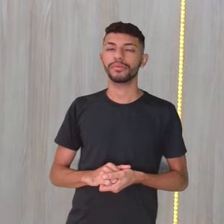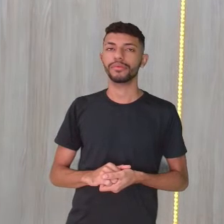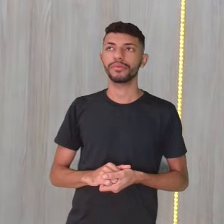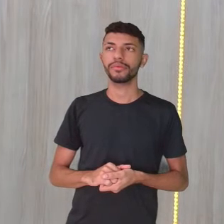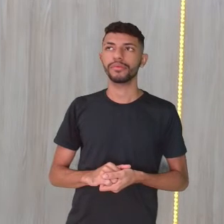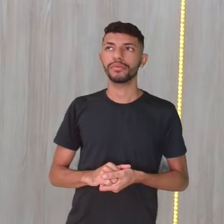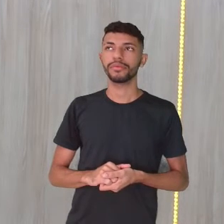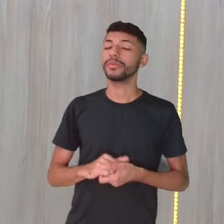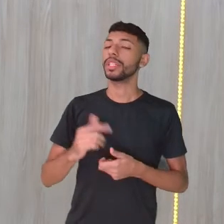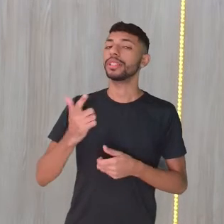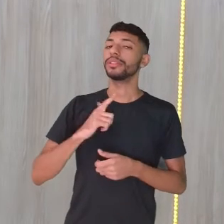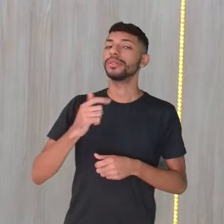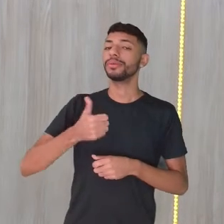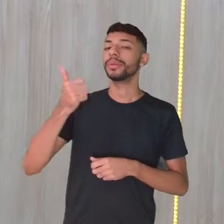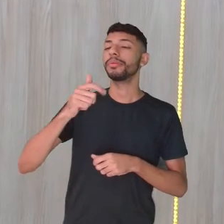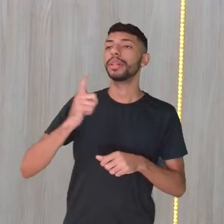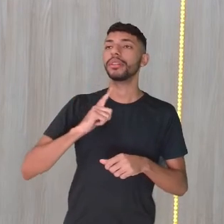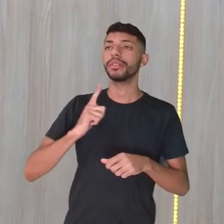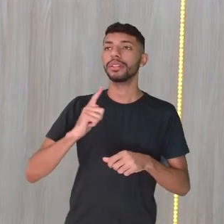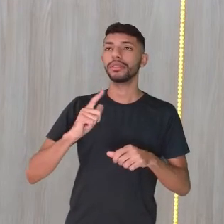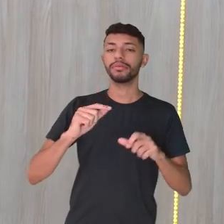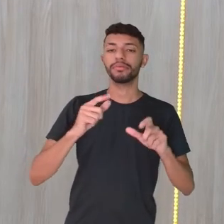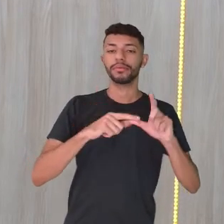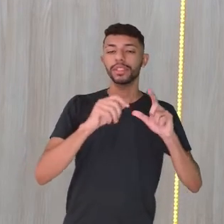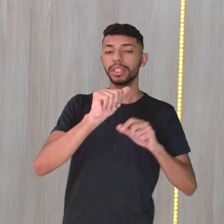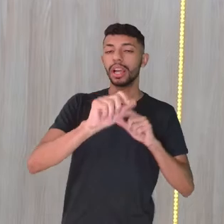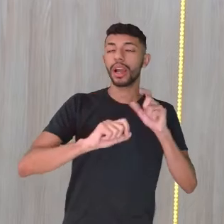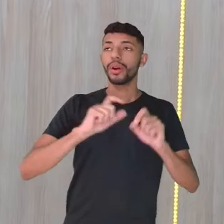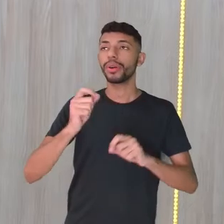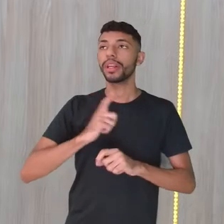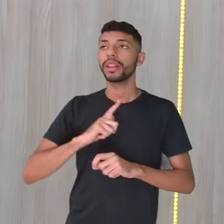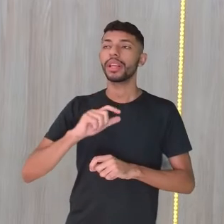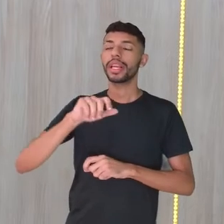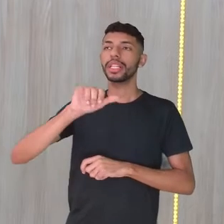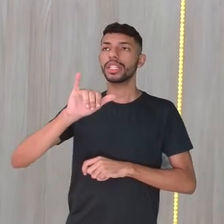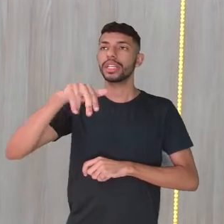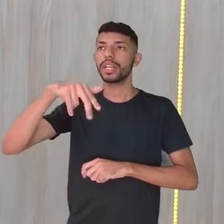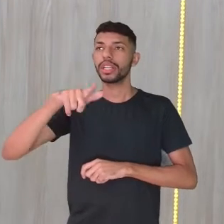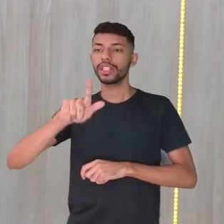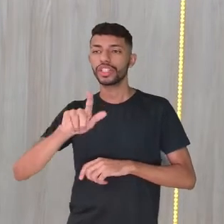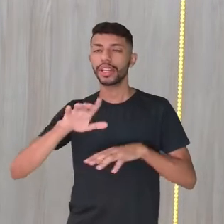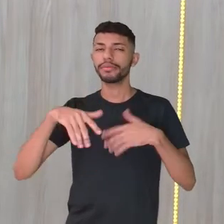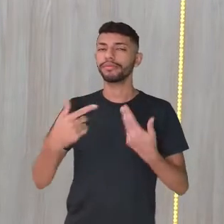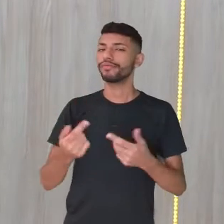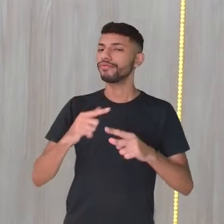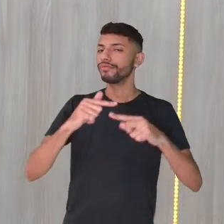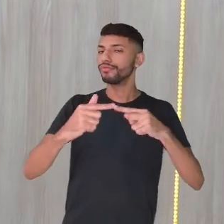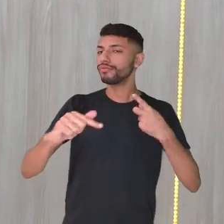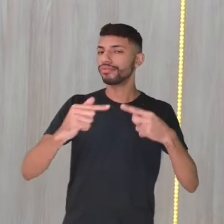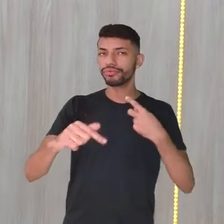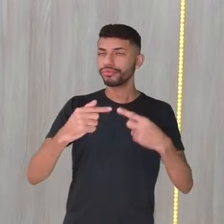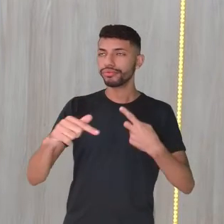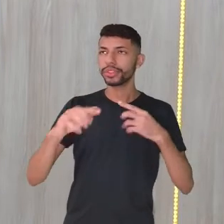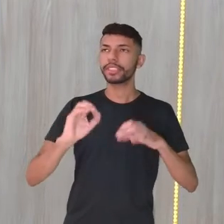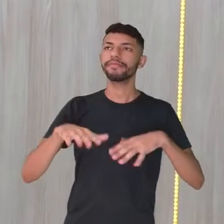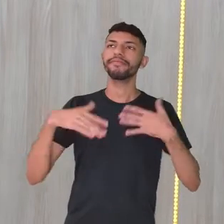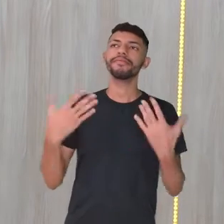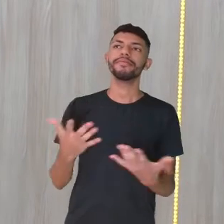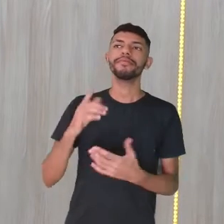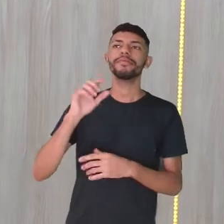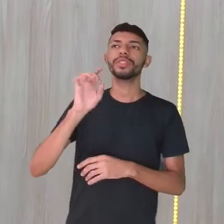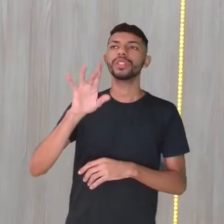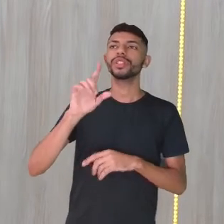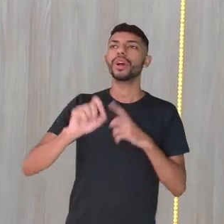Para ter esse ING, teria que ter o verbo to be como auxiliar aqui. Então, não tem sentido. Certo? Então,